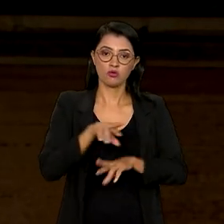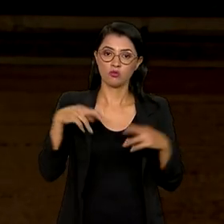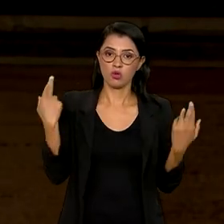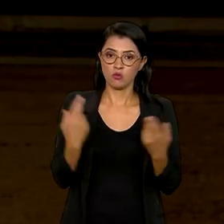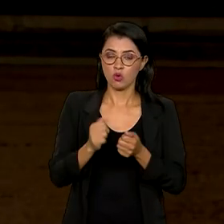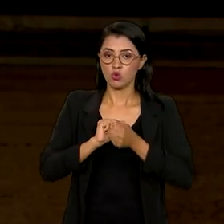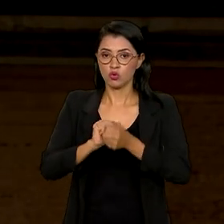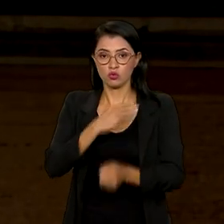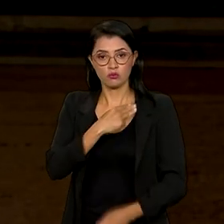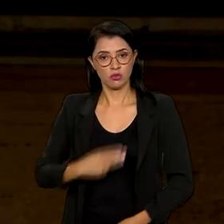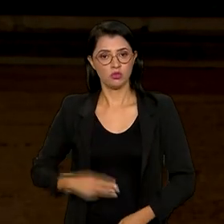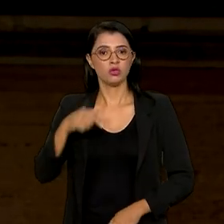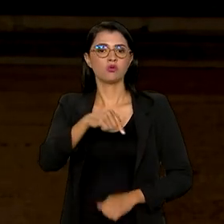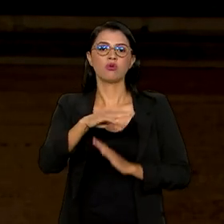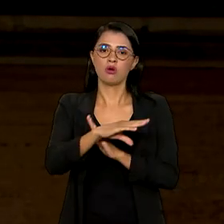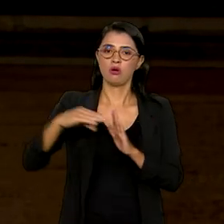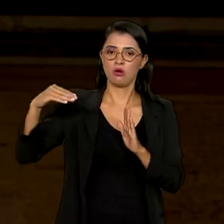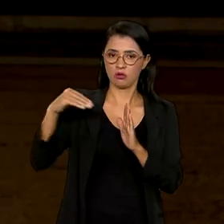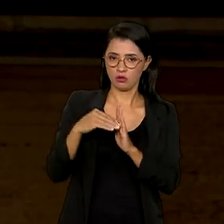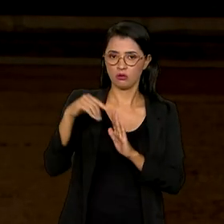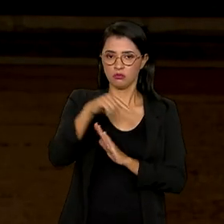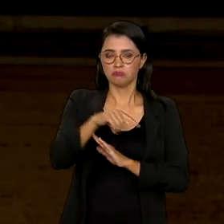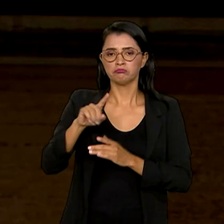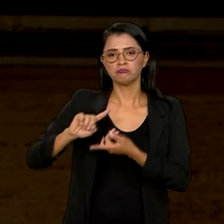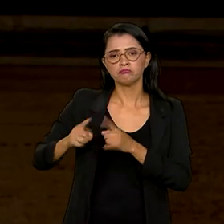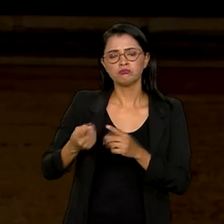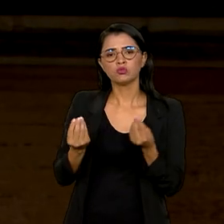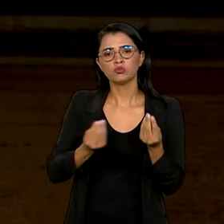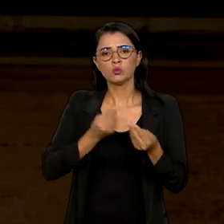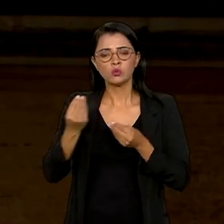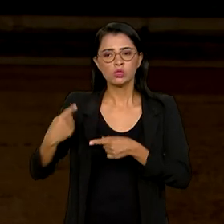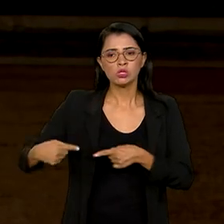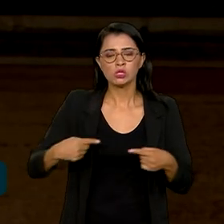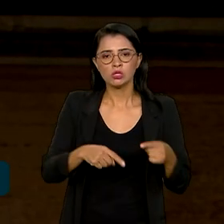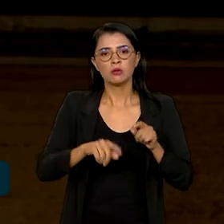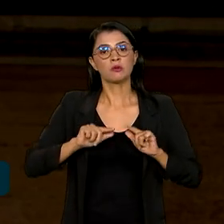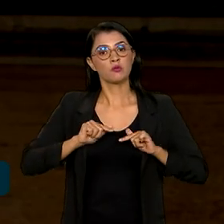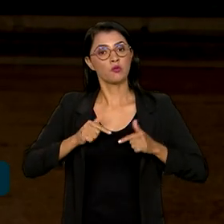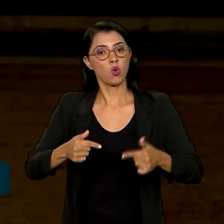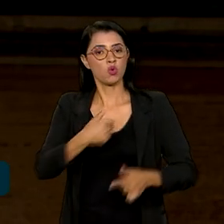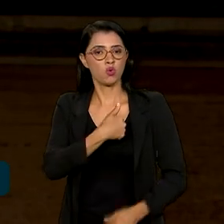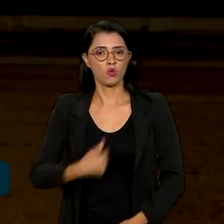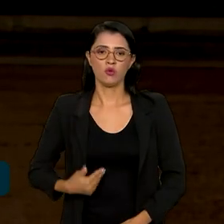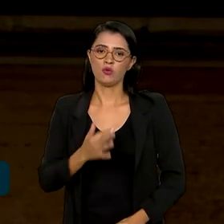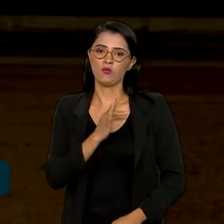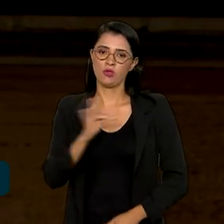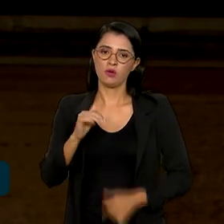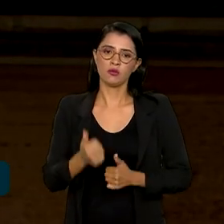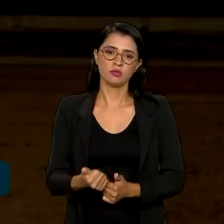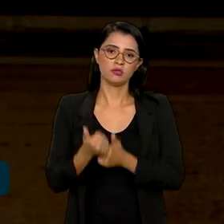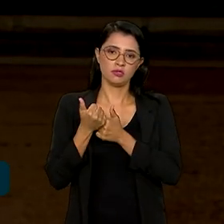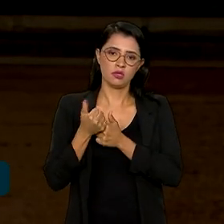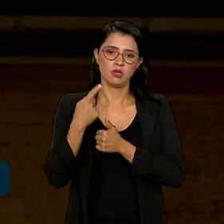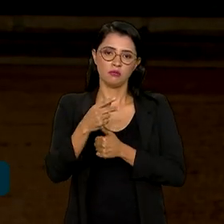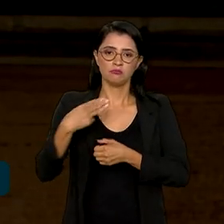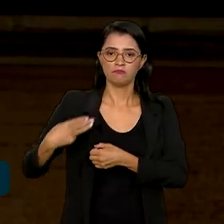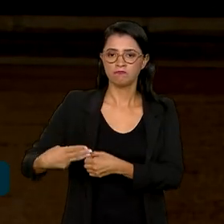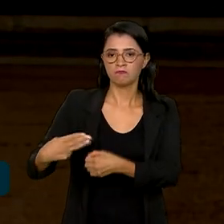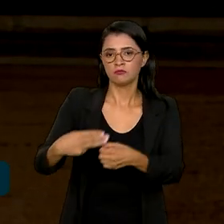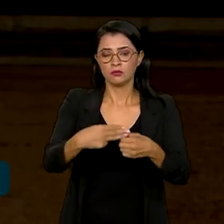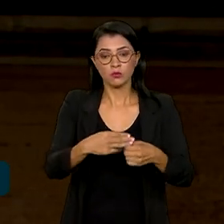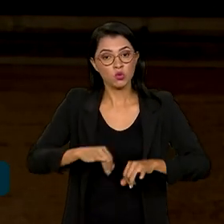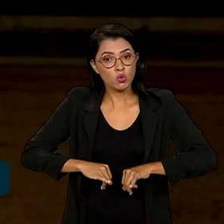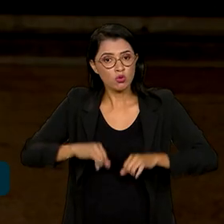ministros aqui no Palácio da Alvorada para tratar das ações do governo federal de assistência aos municípios